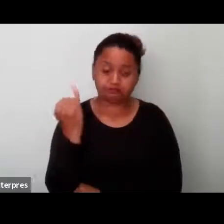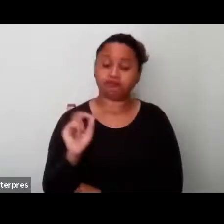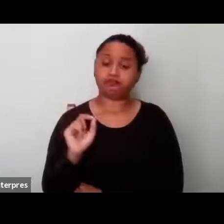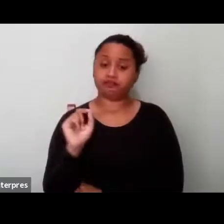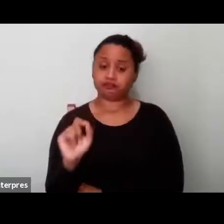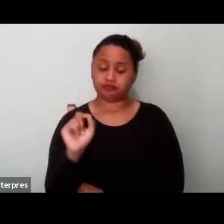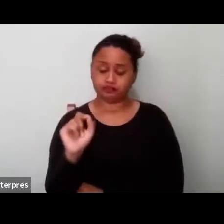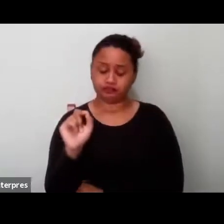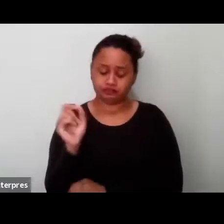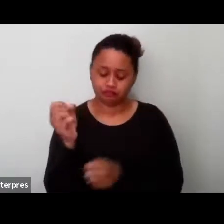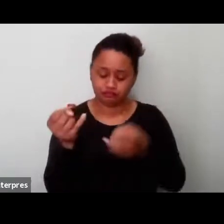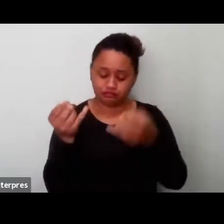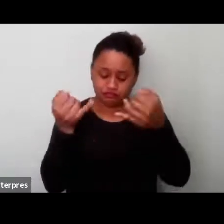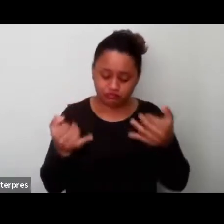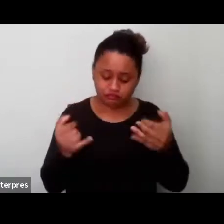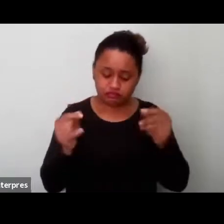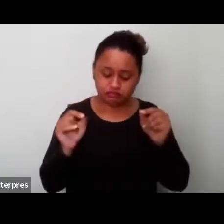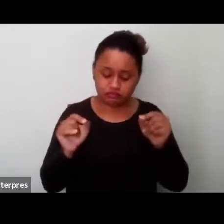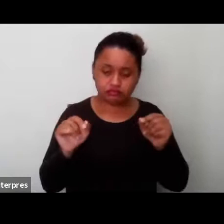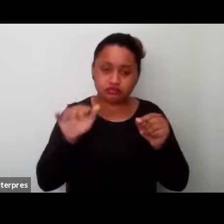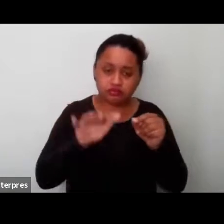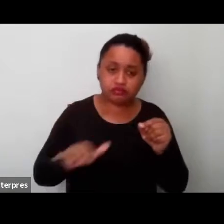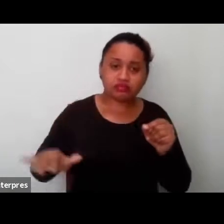né, desse espaço sócio,